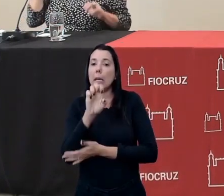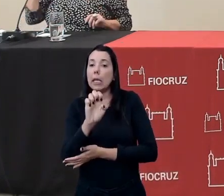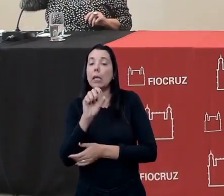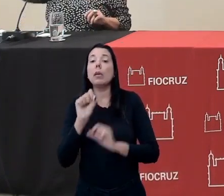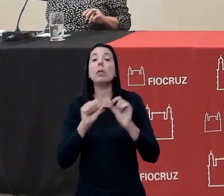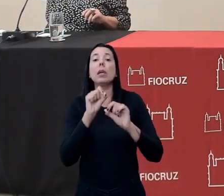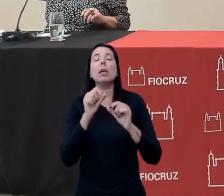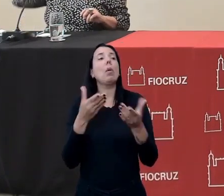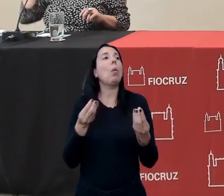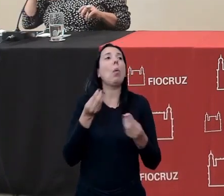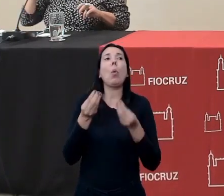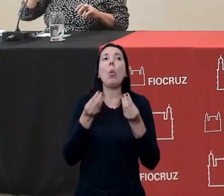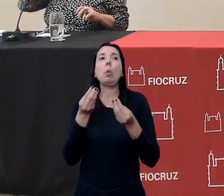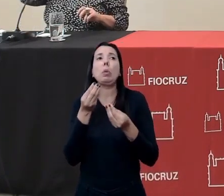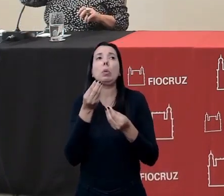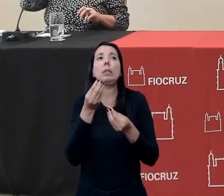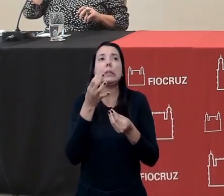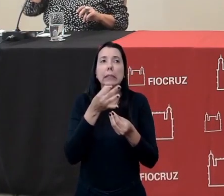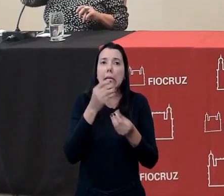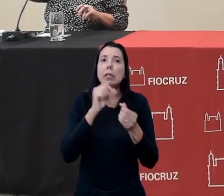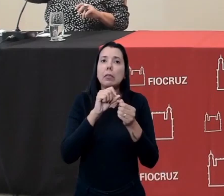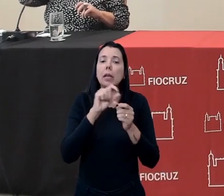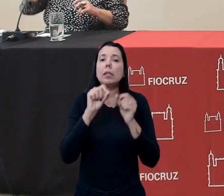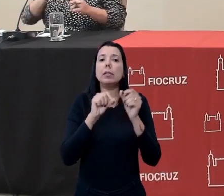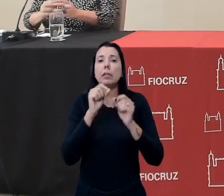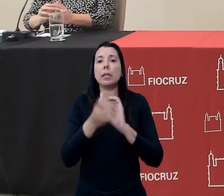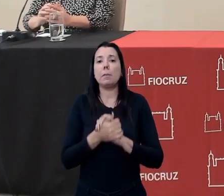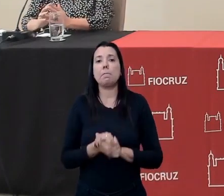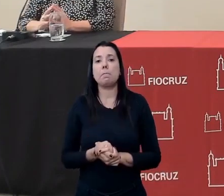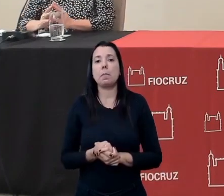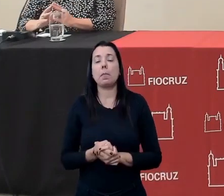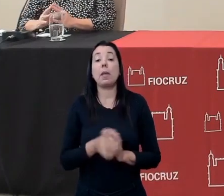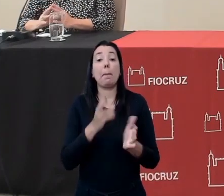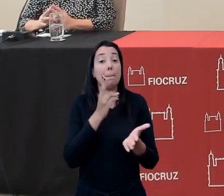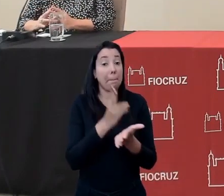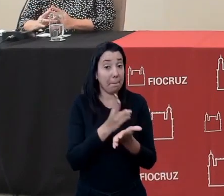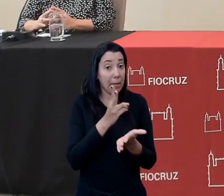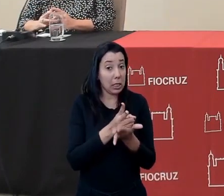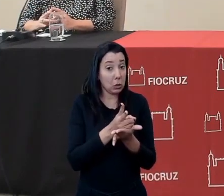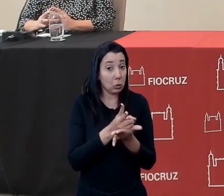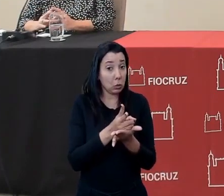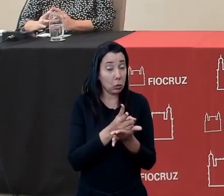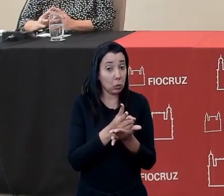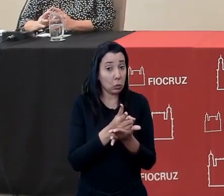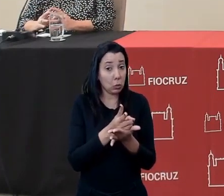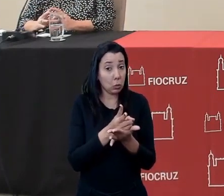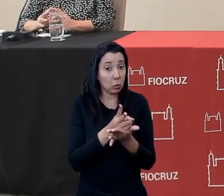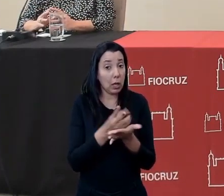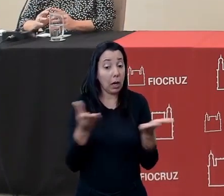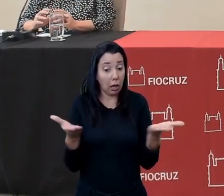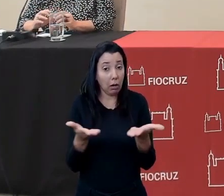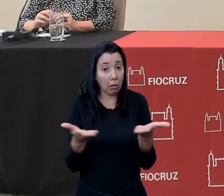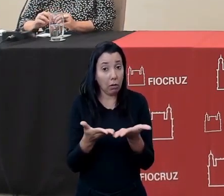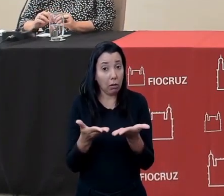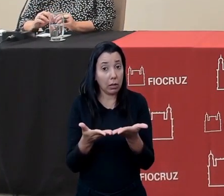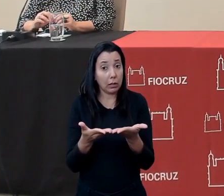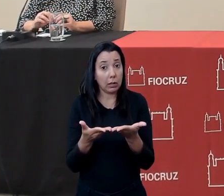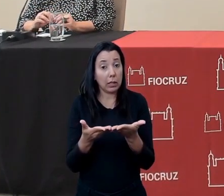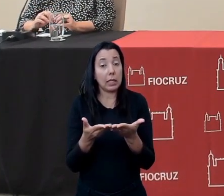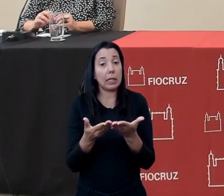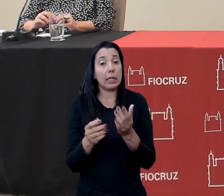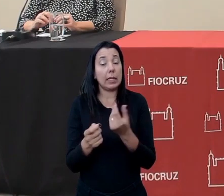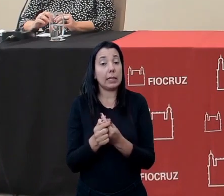de como é que a gente, de fato, faz com que, mesmo agora, nessa situação